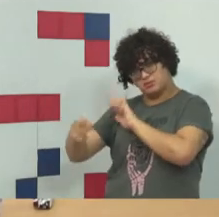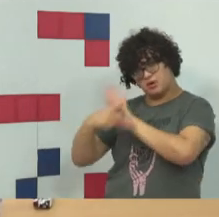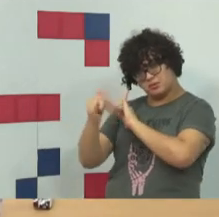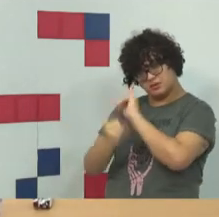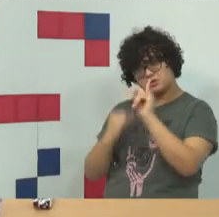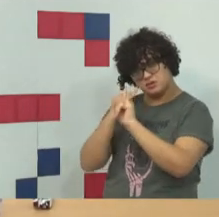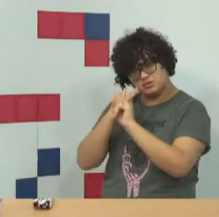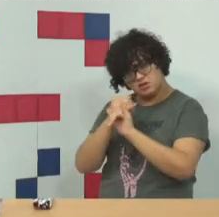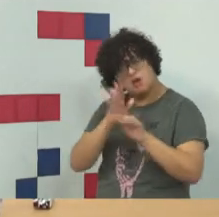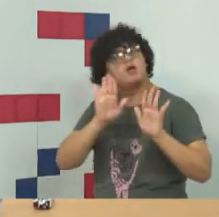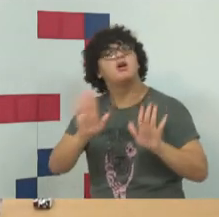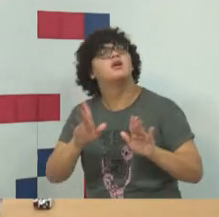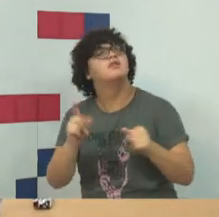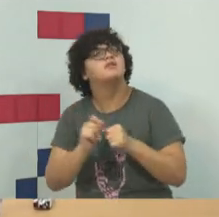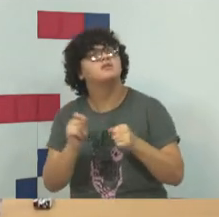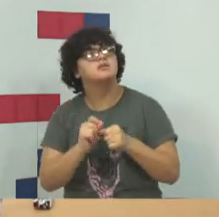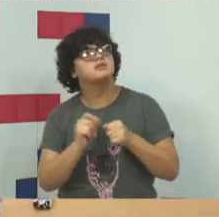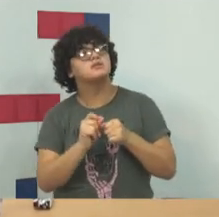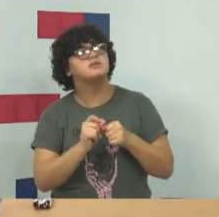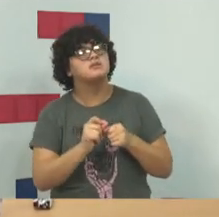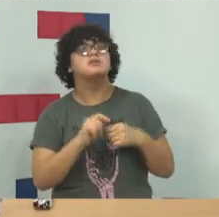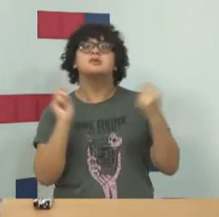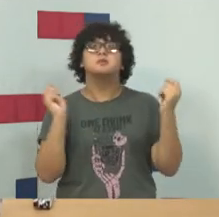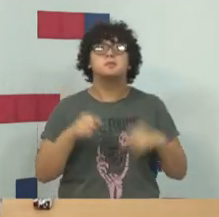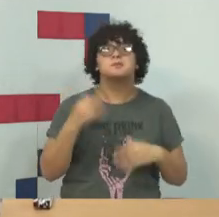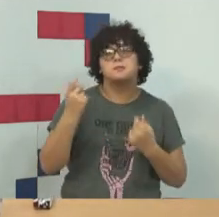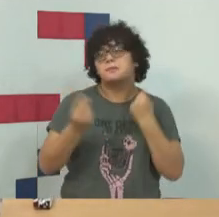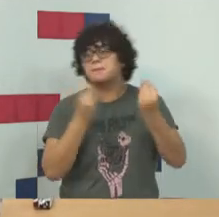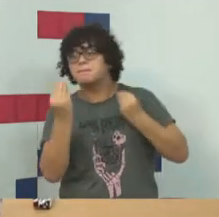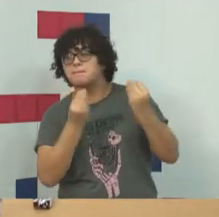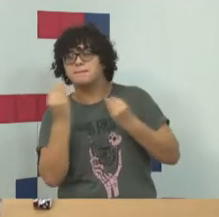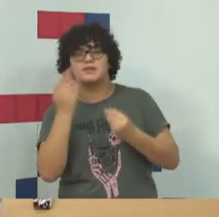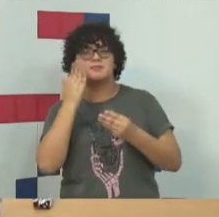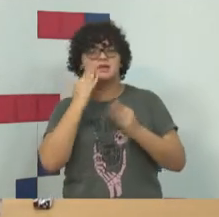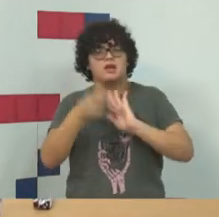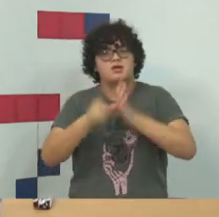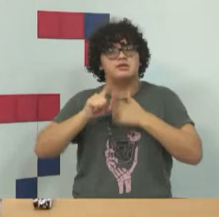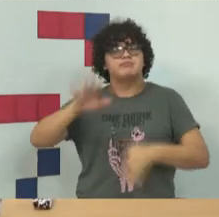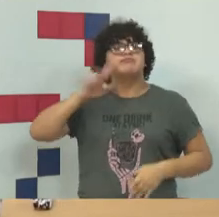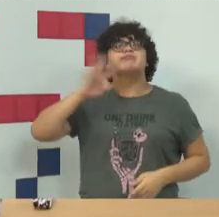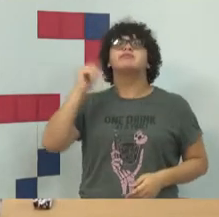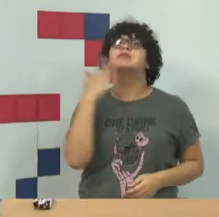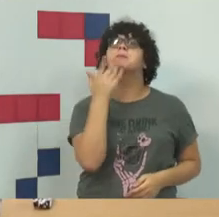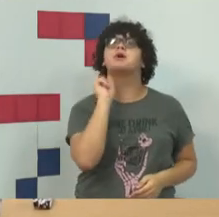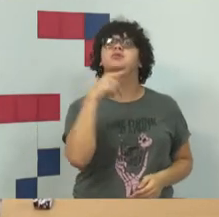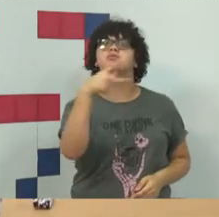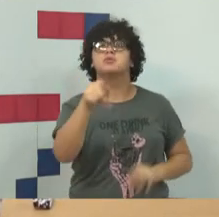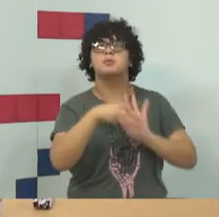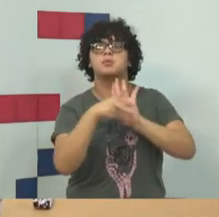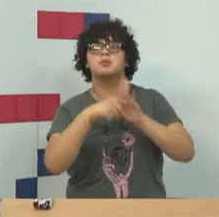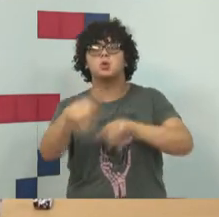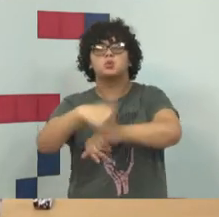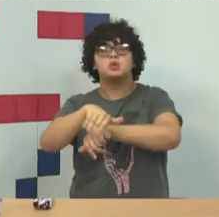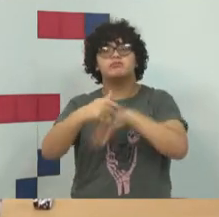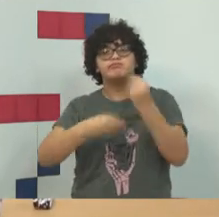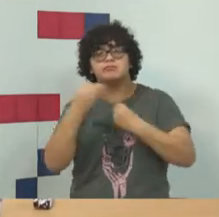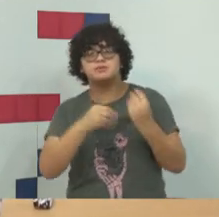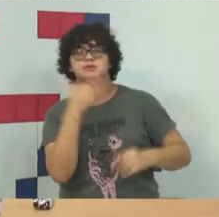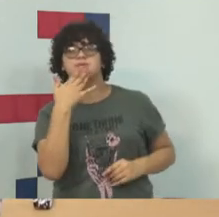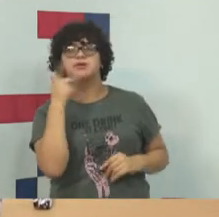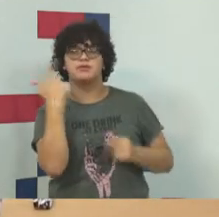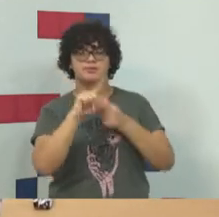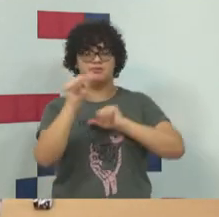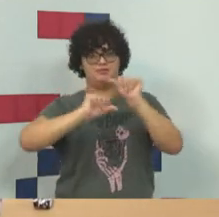O que vai fazer aquele delinquente que tinha a sua criminalidade habitual nas ruas? Ele vai se